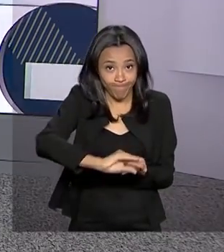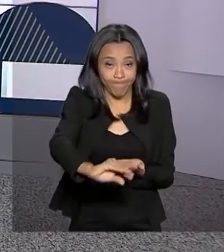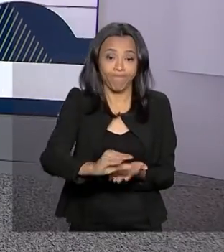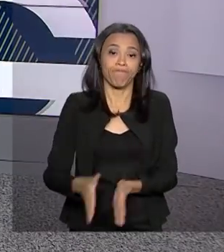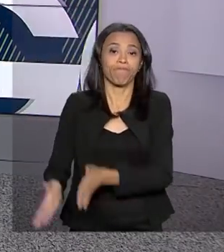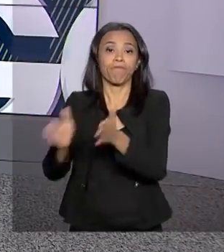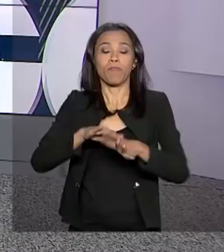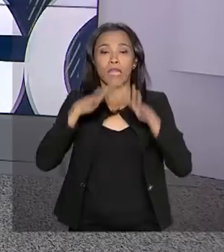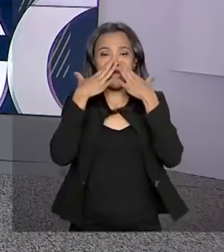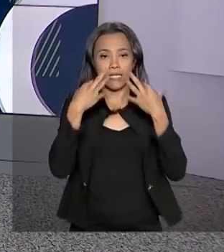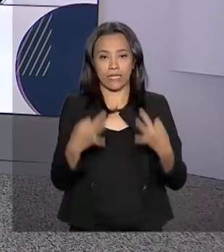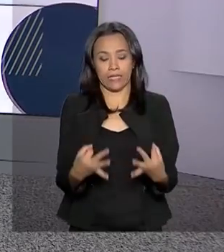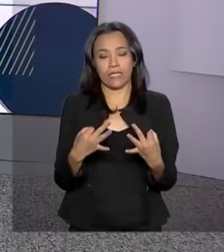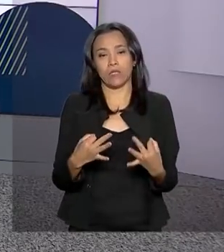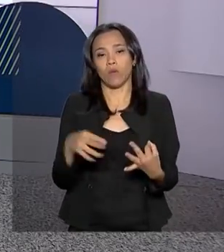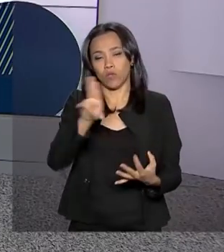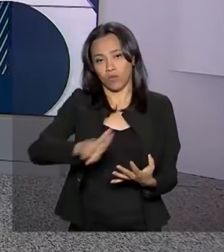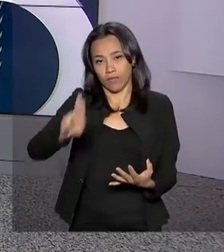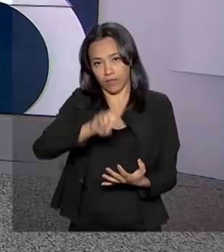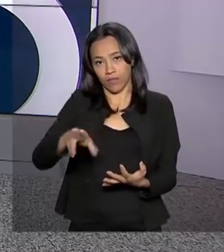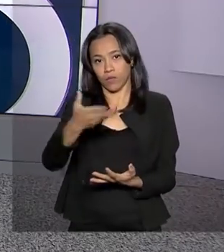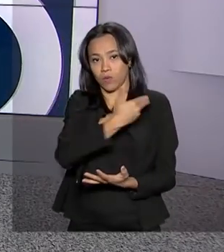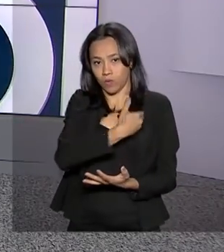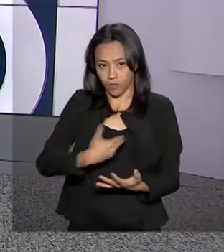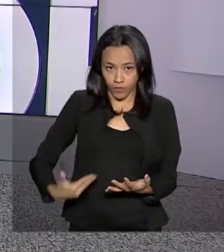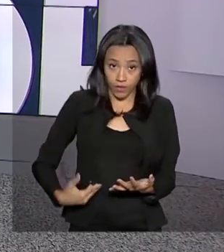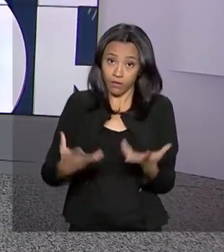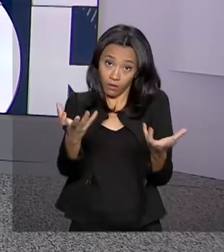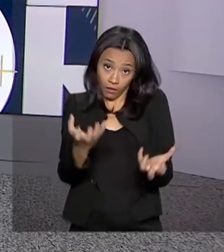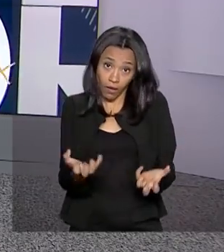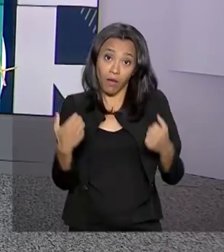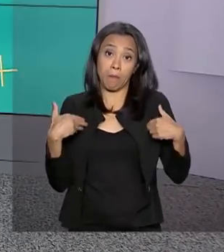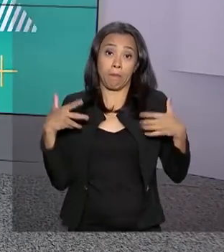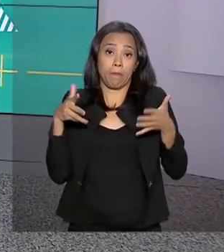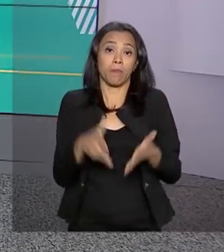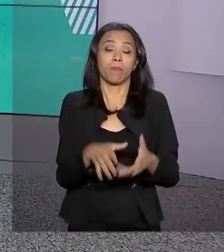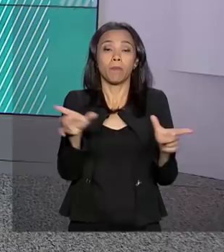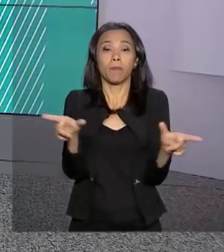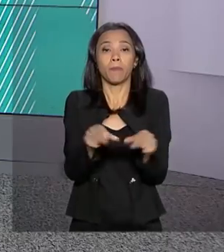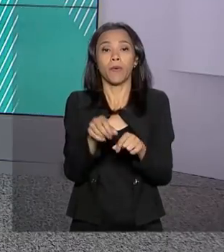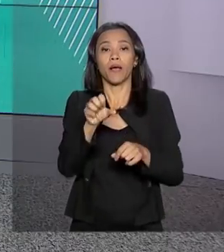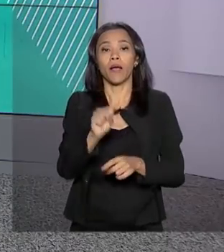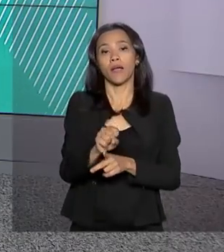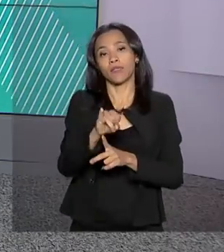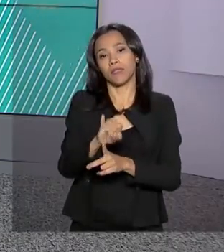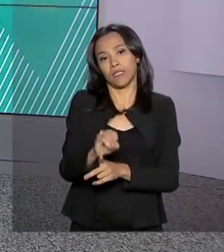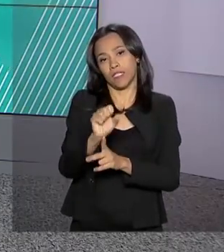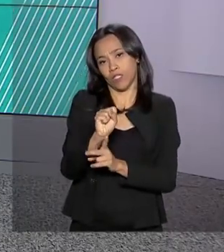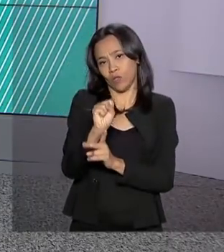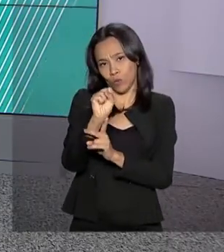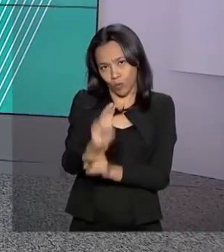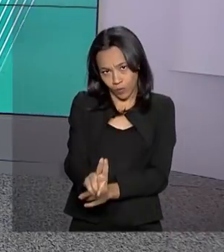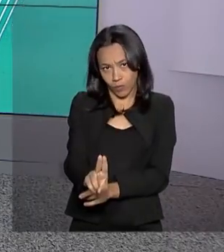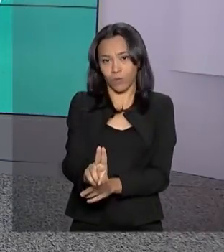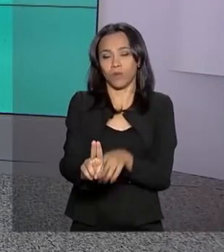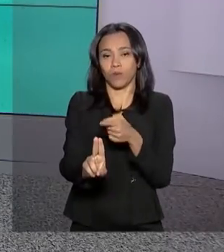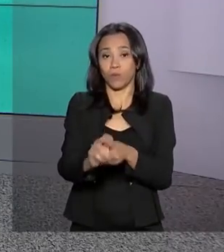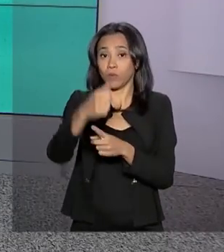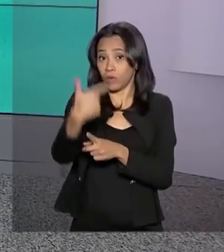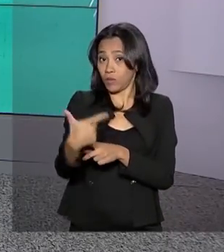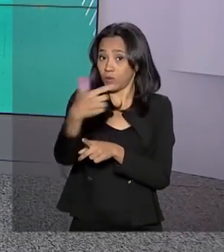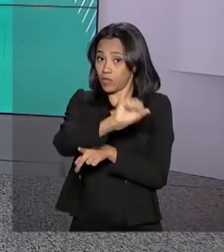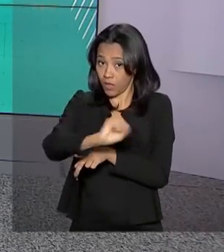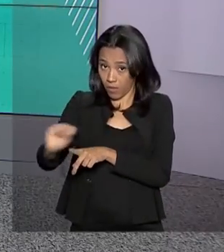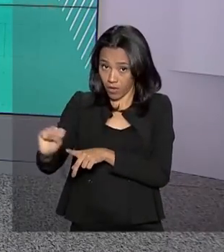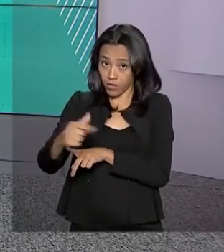instituições de educação superior públicas que desejarem participar do SISU, o Sistema de Seleção Unificada do 2º semestre